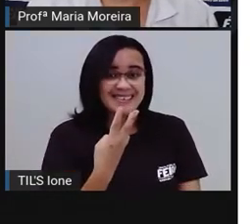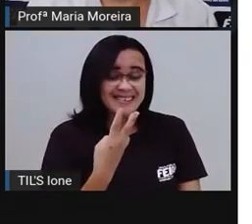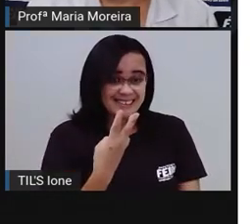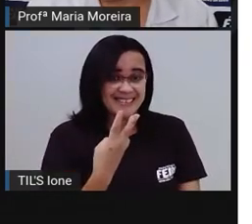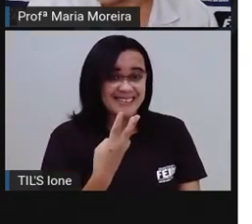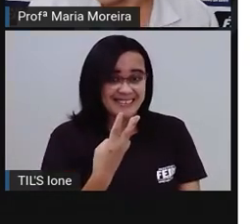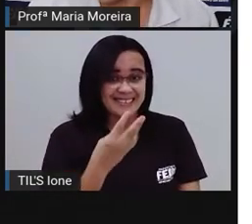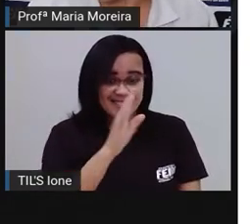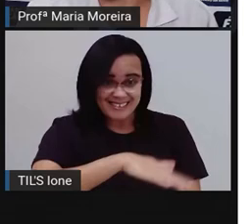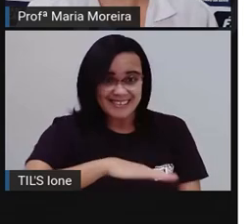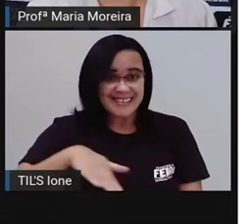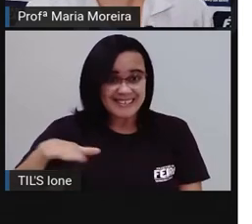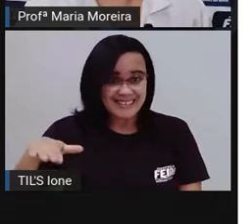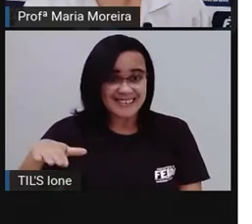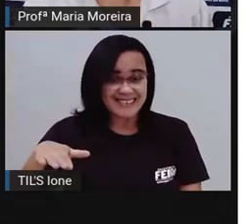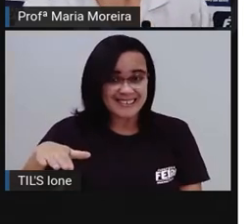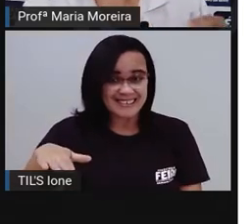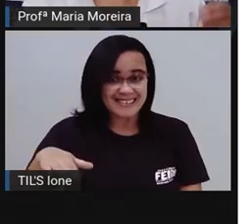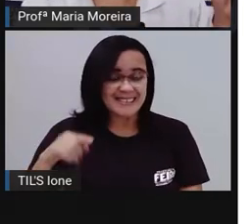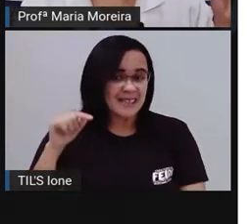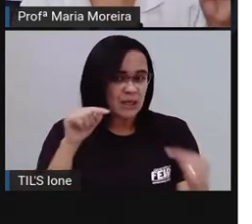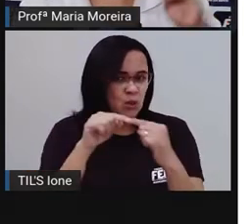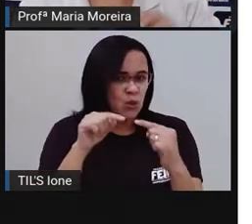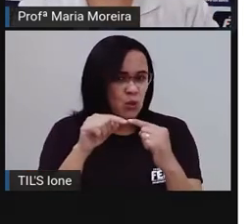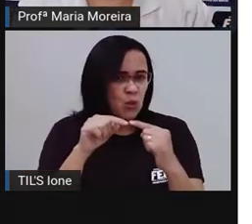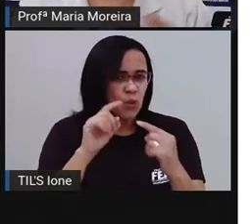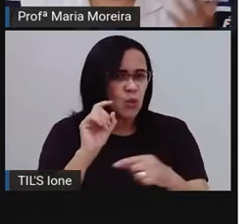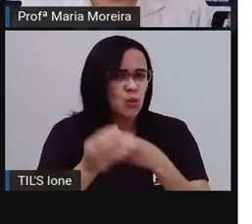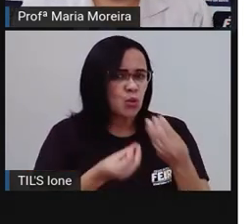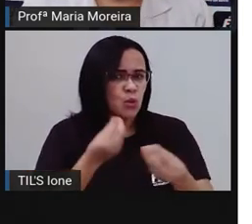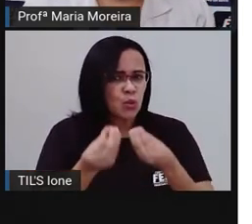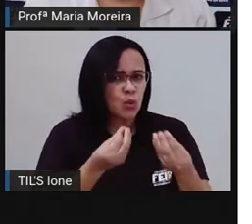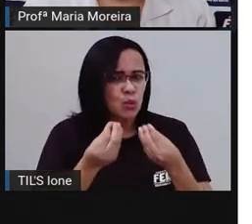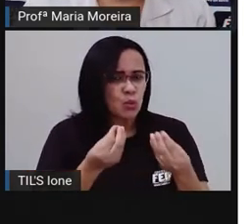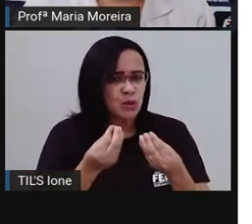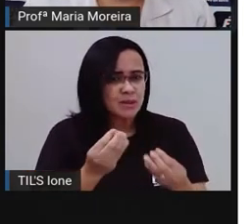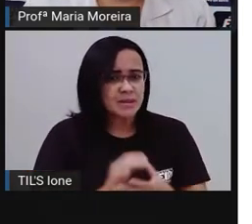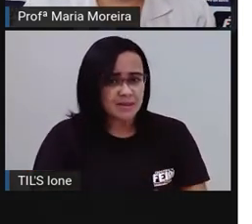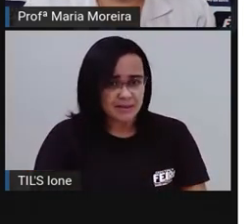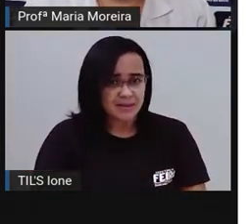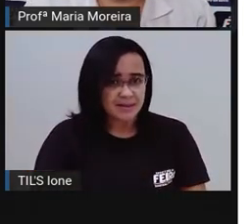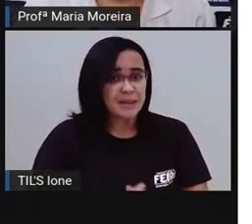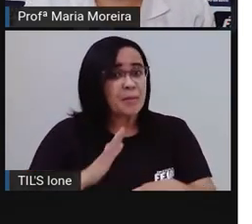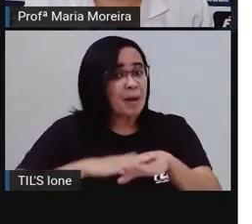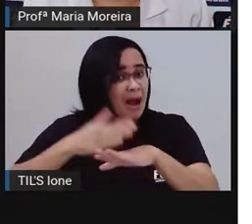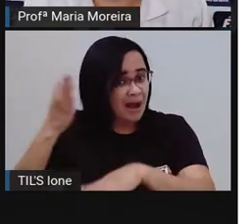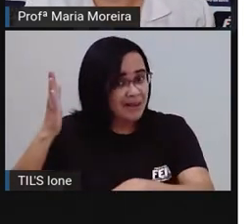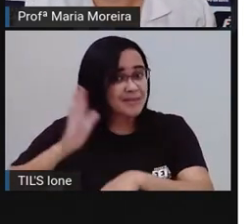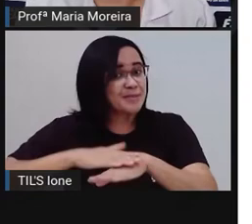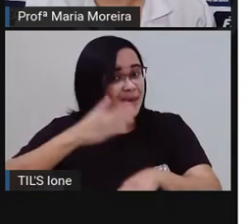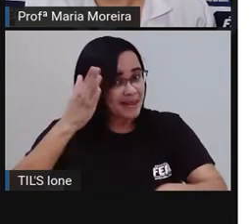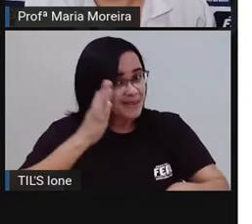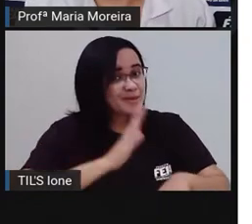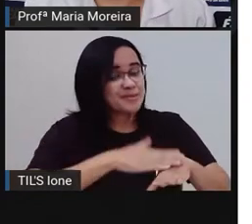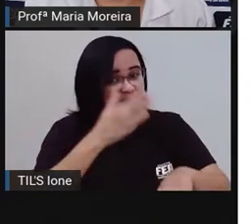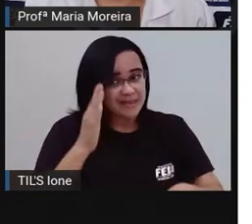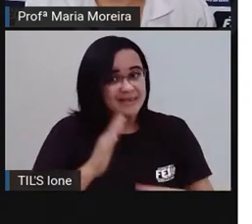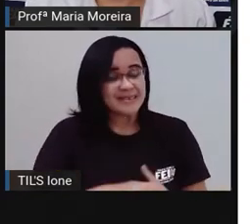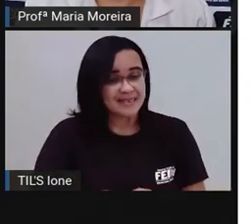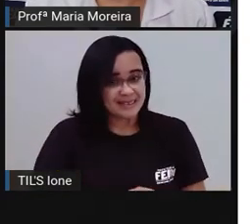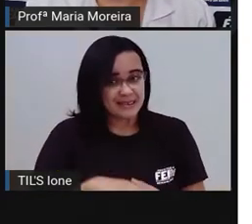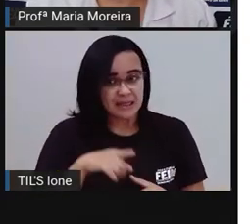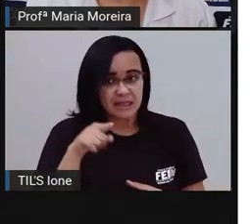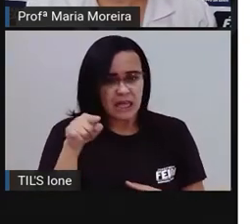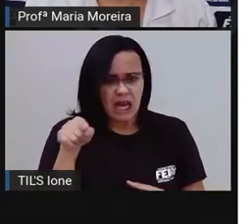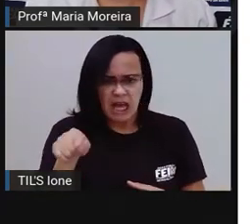As crianças, tá? Quando eu digo as, eu já sei que é o quê aí? Plural. As crianças. É tu?